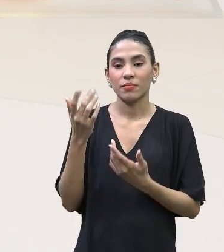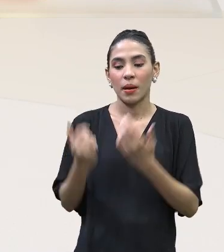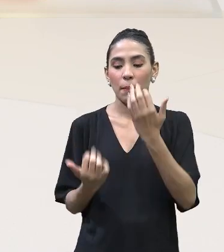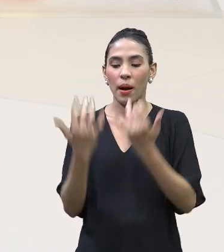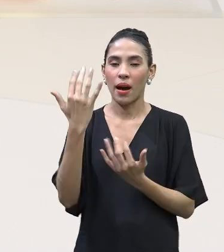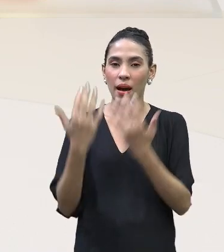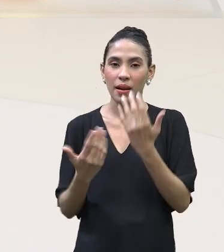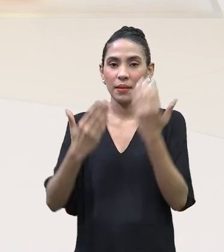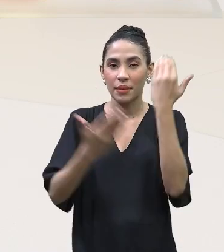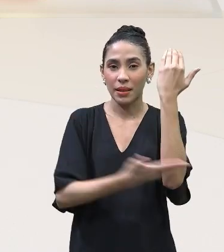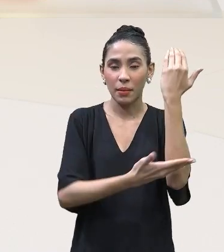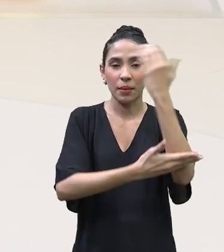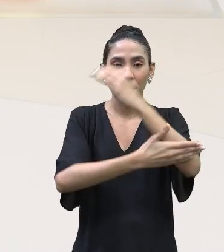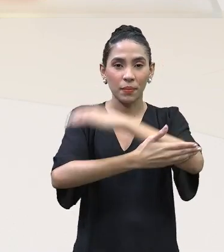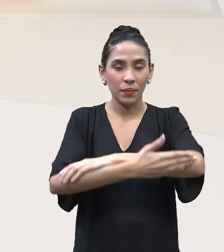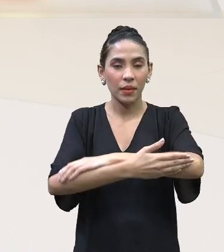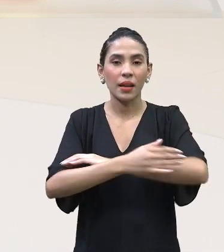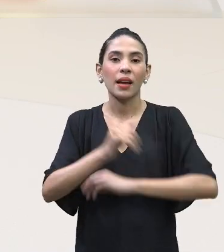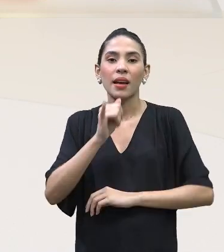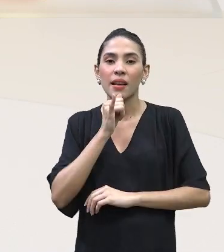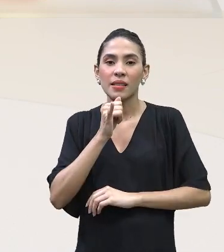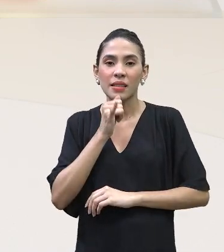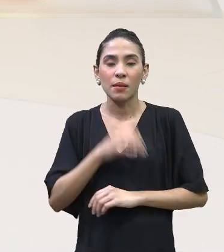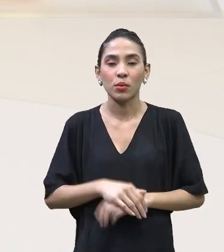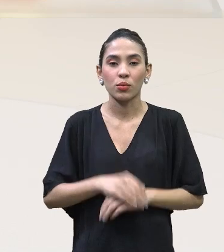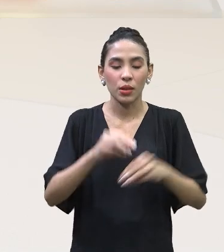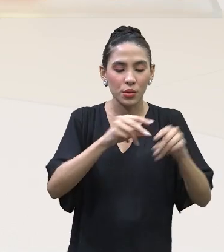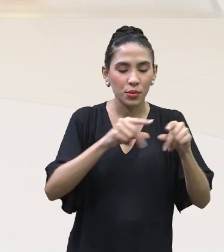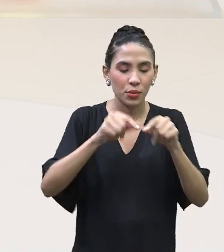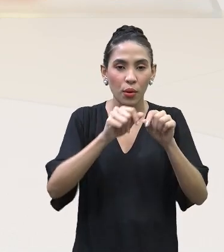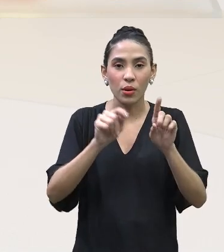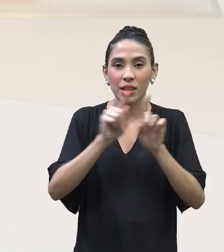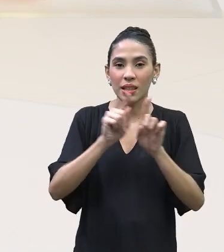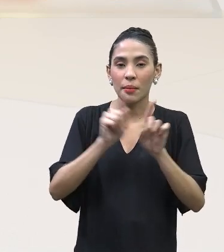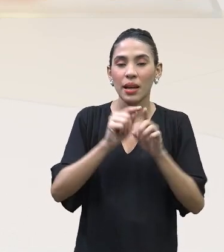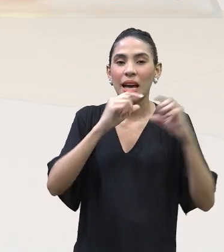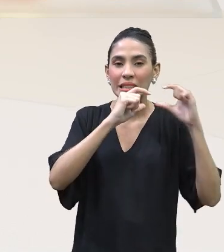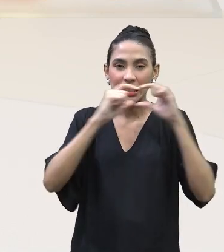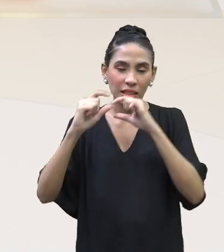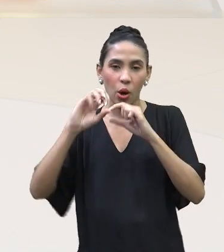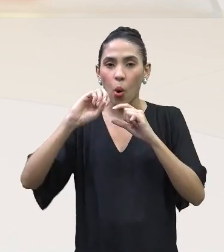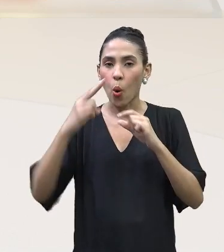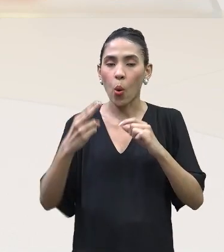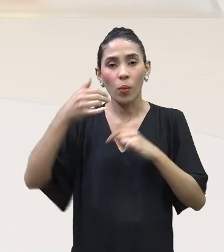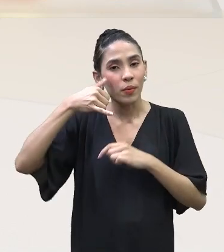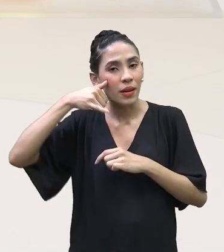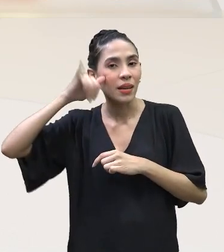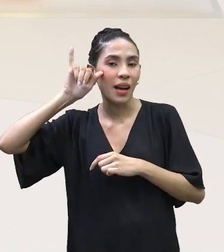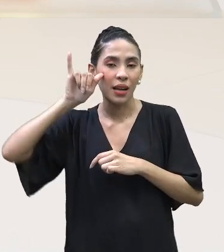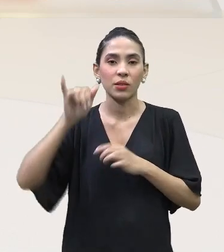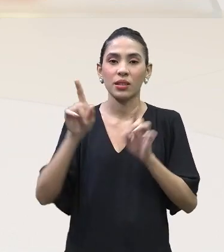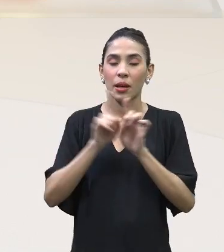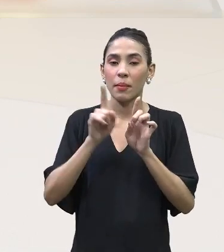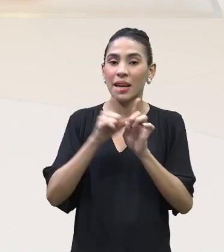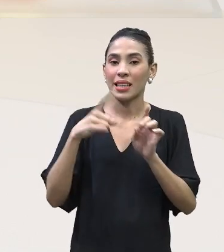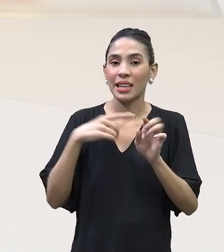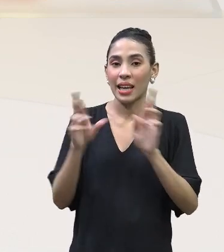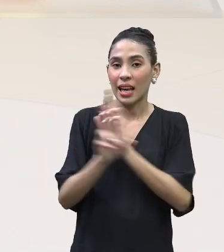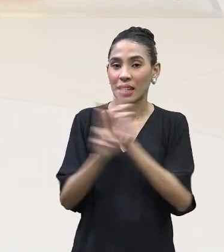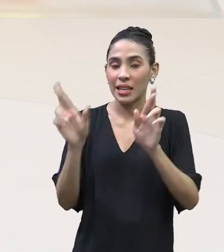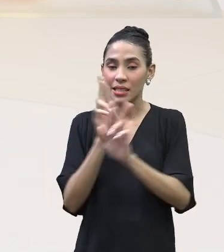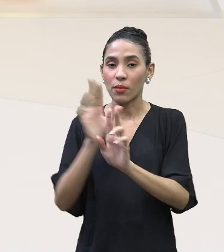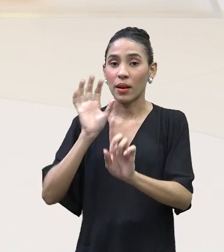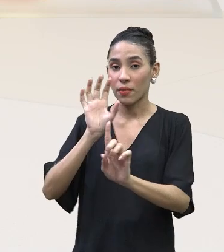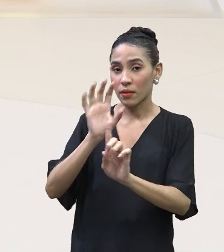ali, desmatar para a plantação de soja e milho ou criação de gado, ele tem em relação a esse impacto.